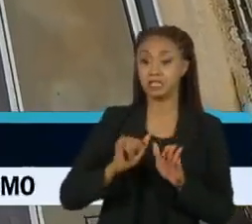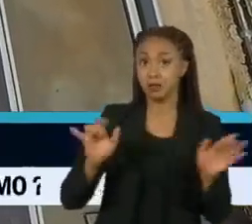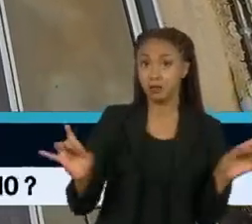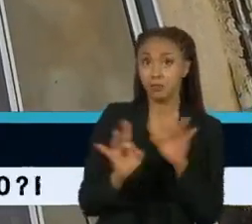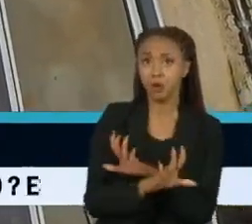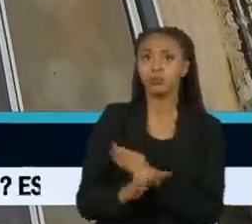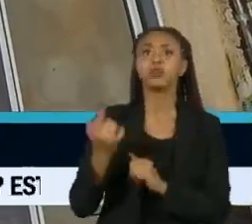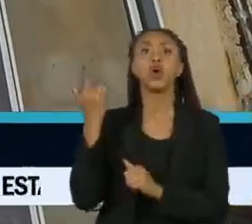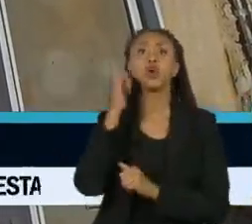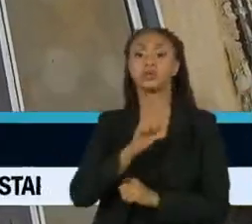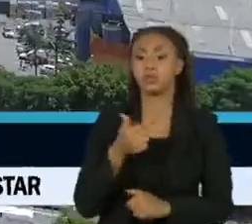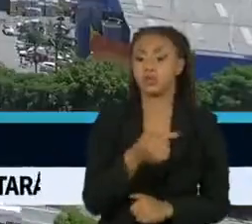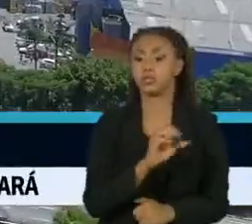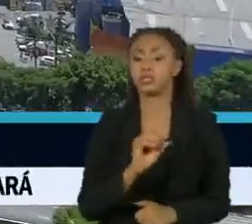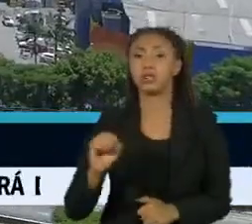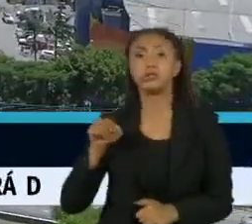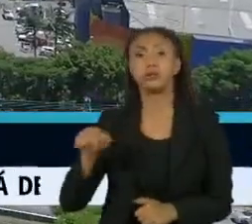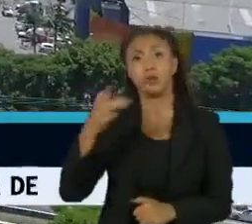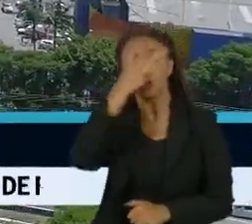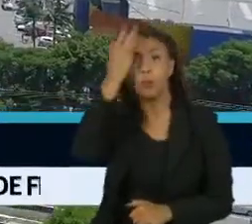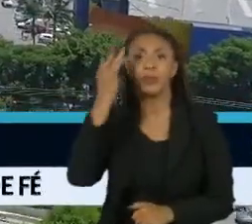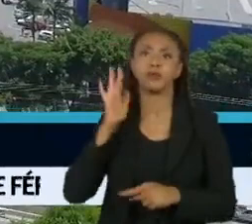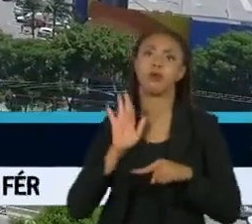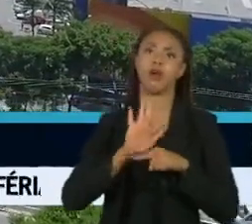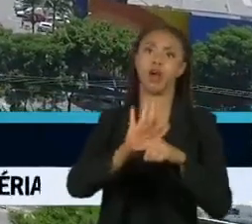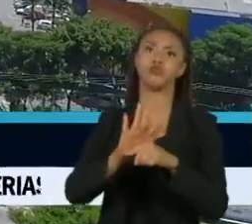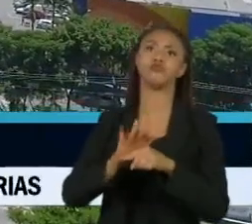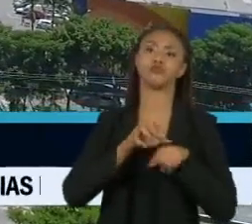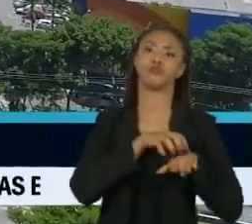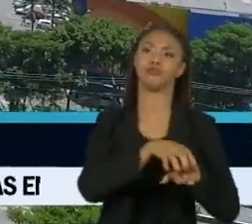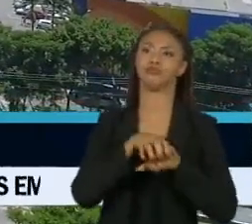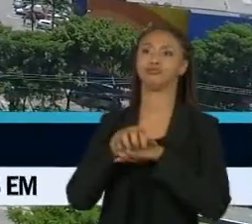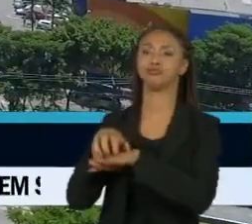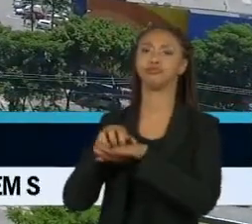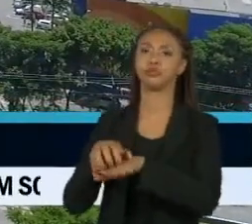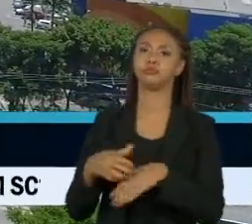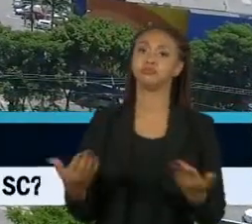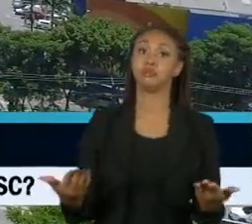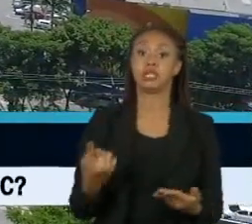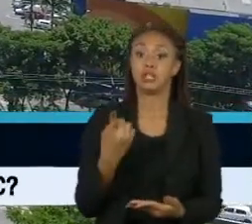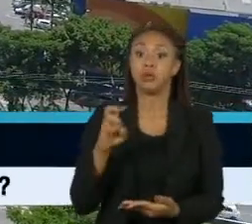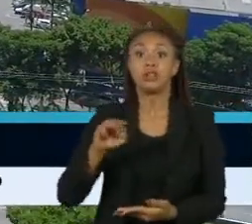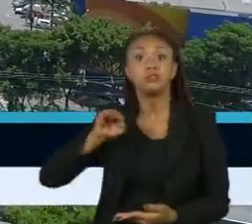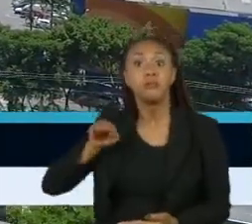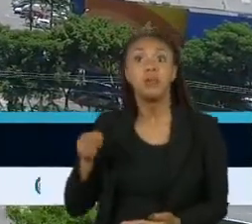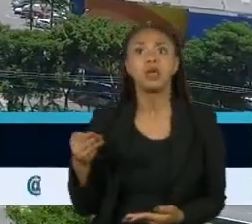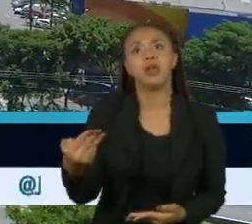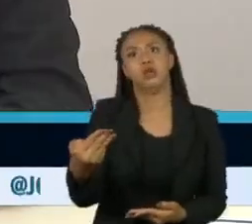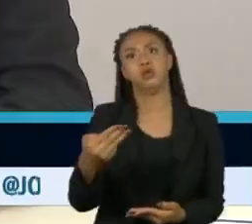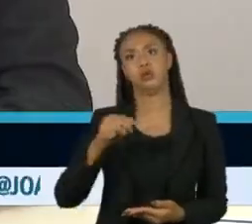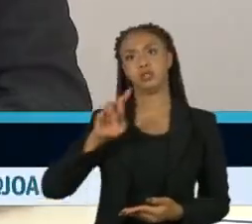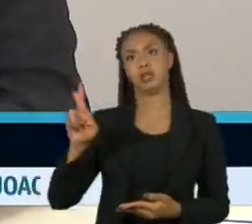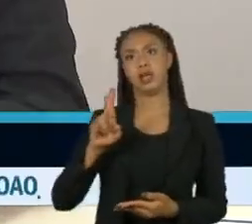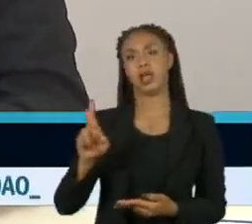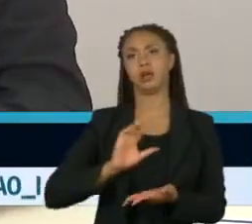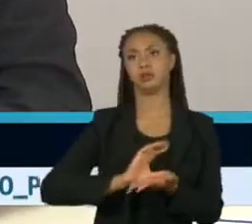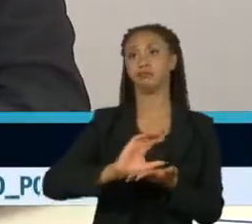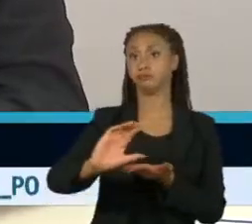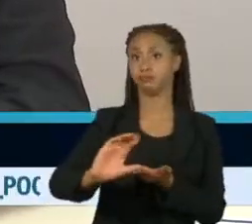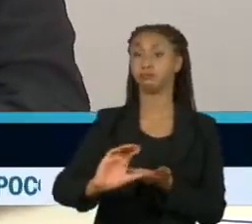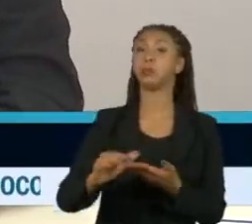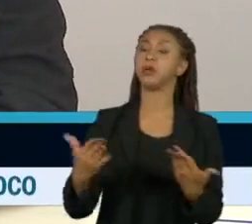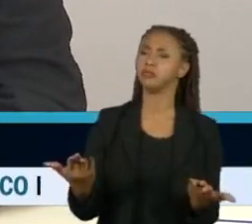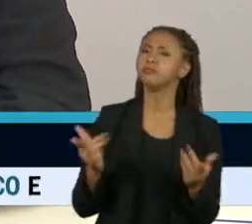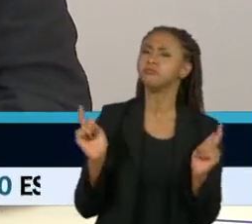700 mil passageiros. É uma obra de 15 bilhões de reais, está a pleno vapor. Do ponto de vista da mobilidade, é muito